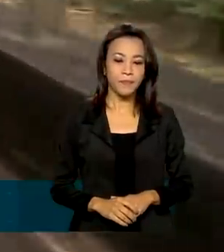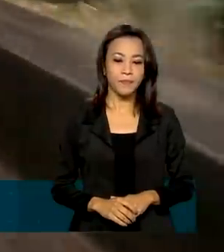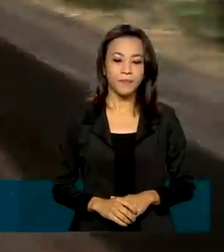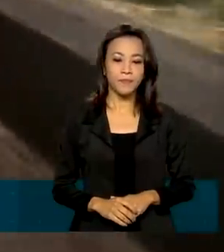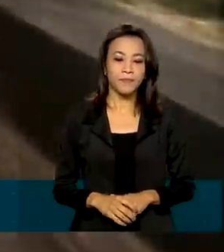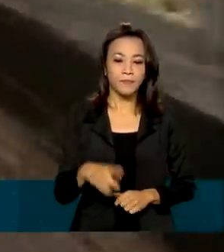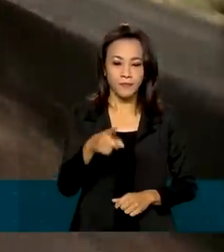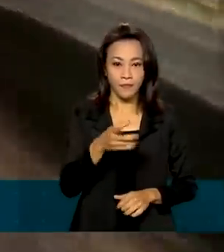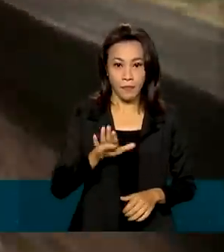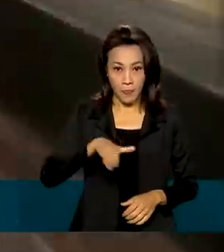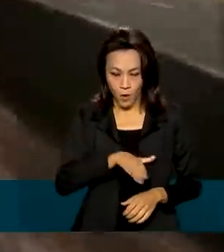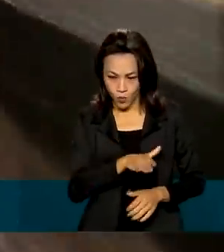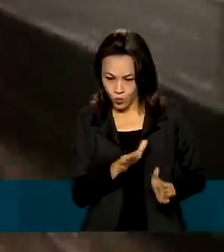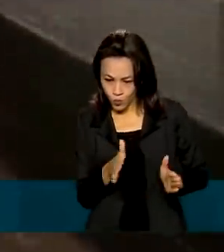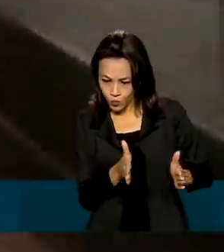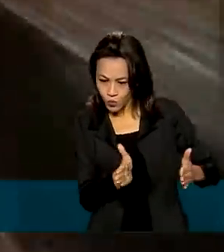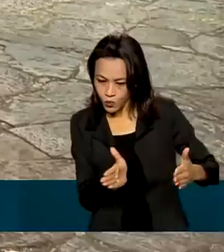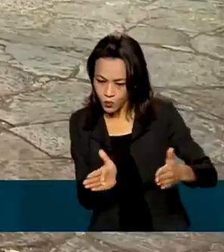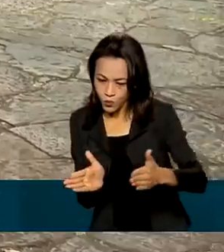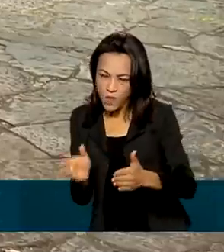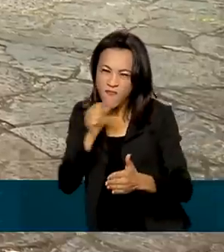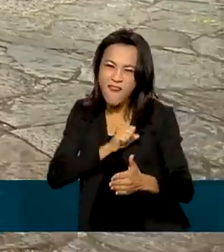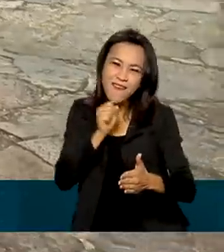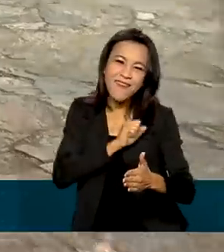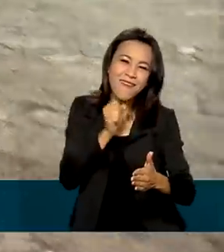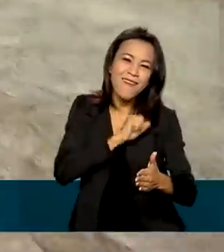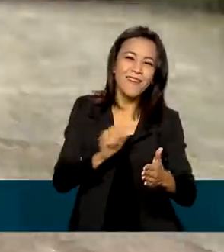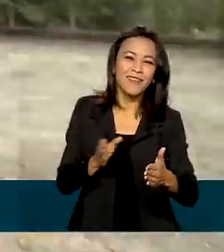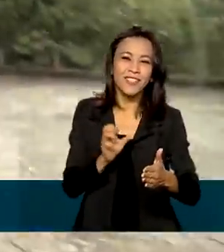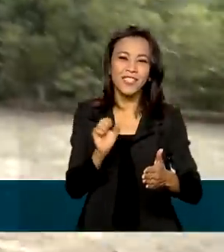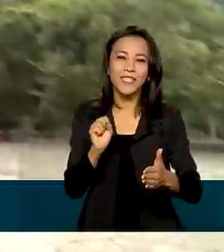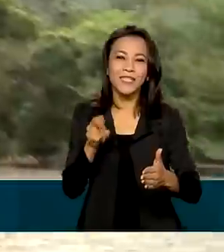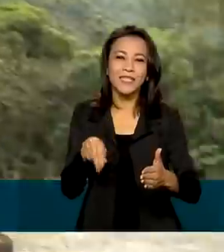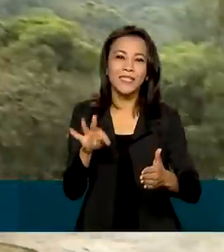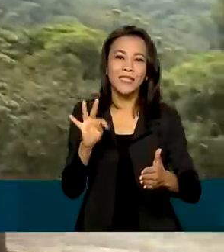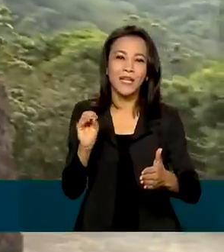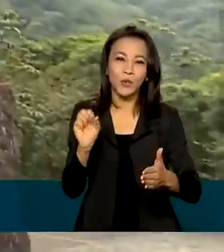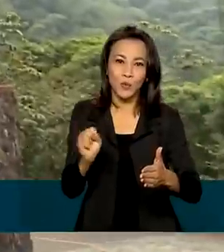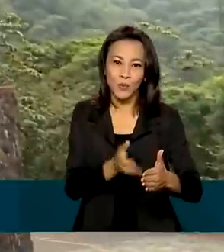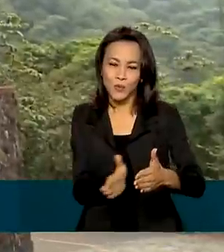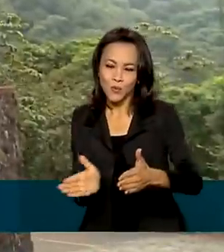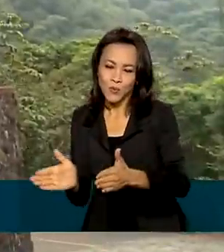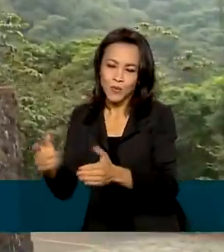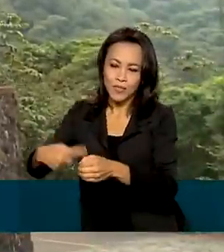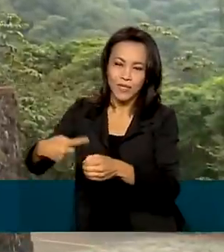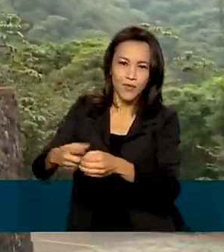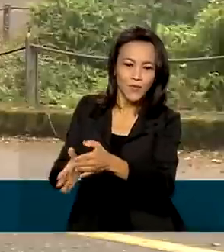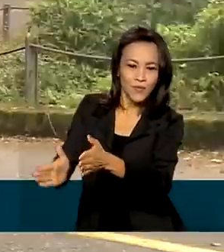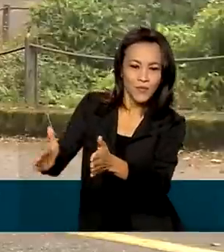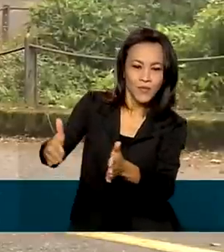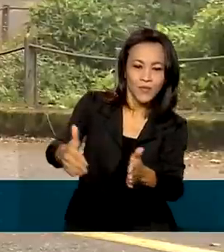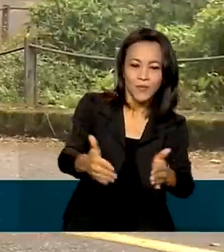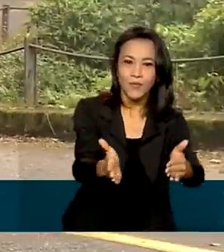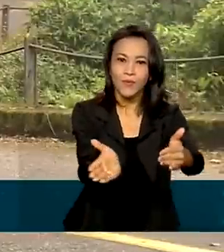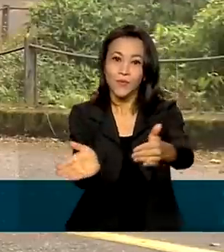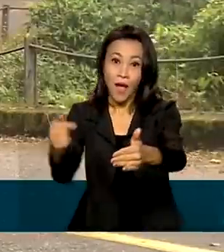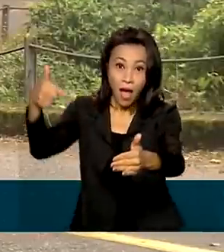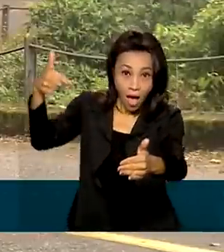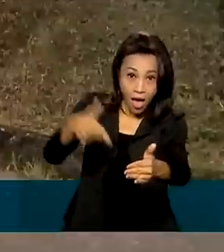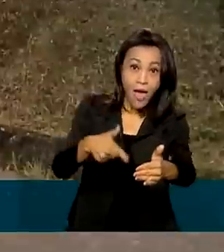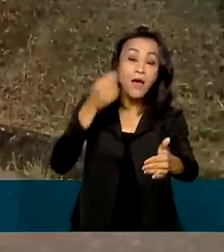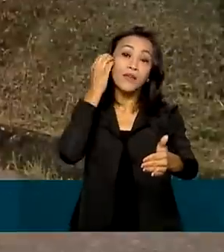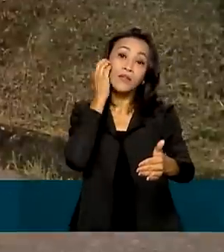As curvas da Estrada Velha de Santos levam a um caminho que conta a parte importante da nossa história. Foi por onde D. Pedro